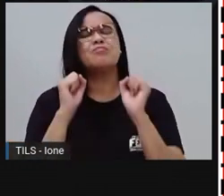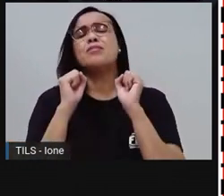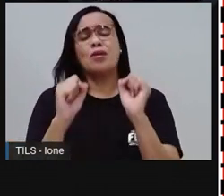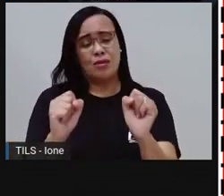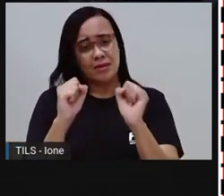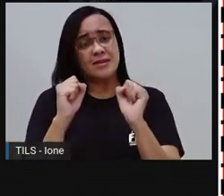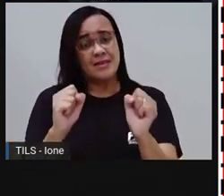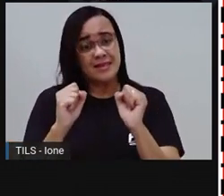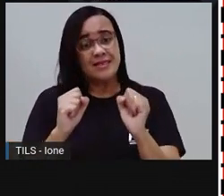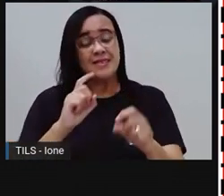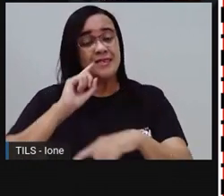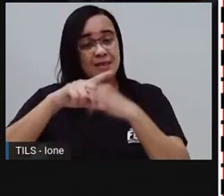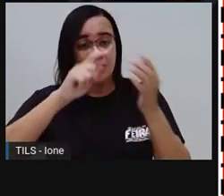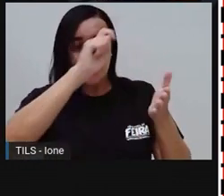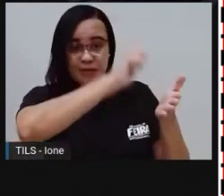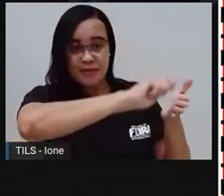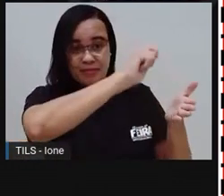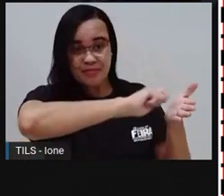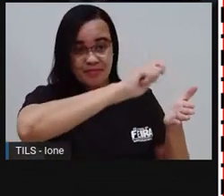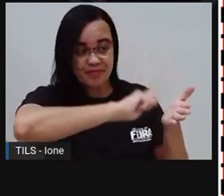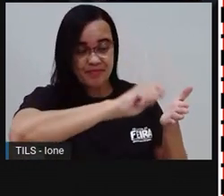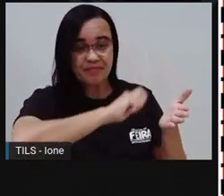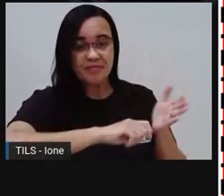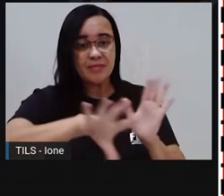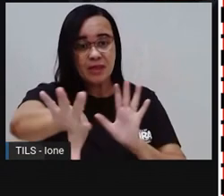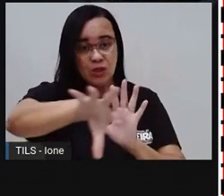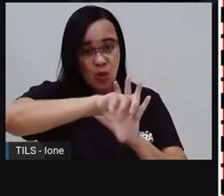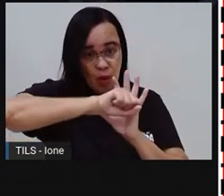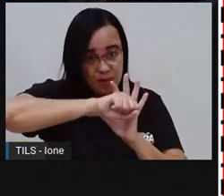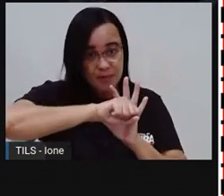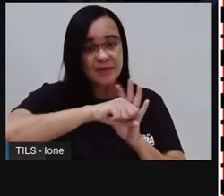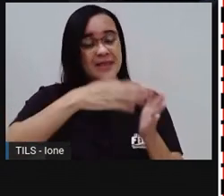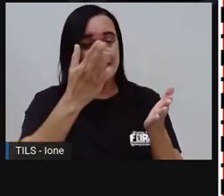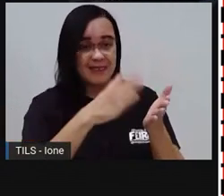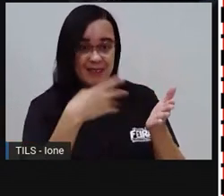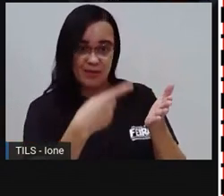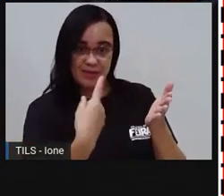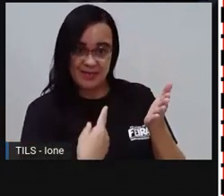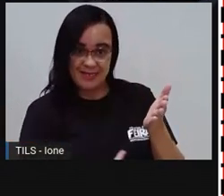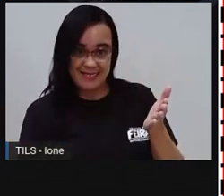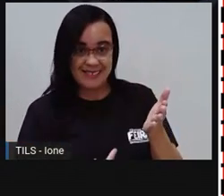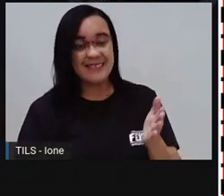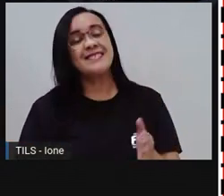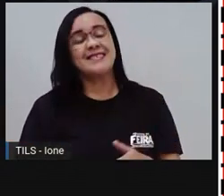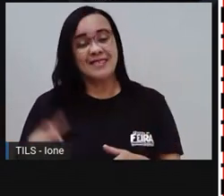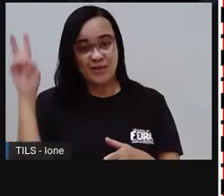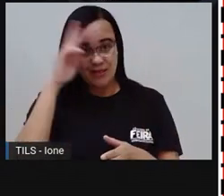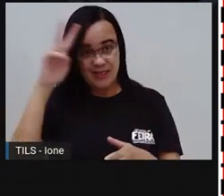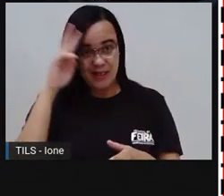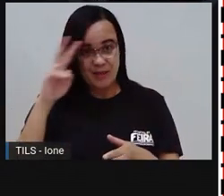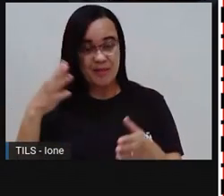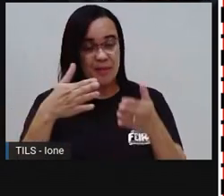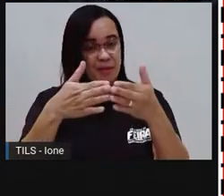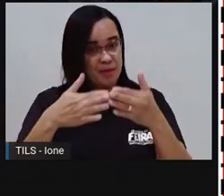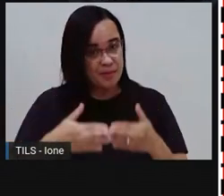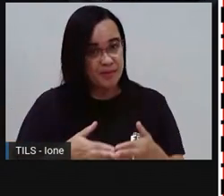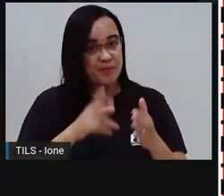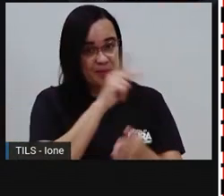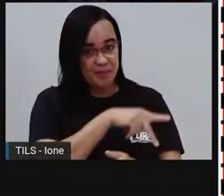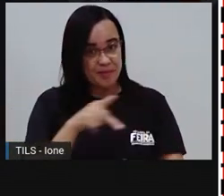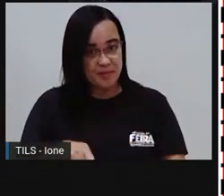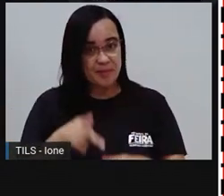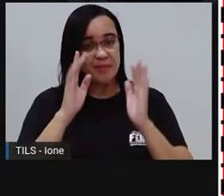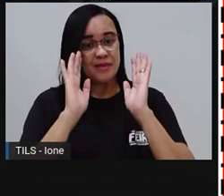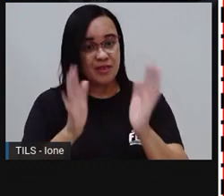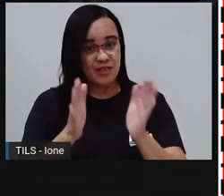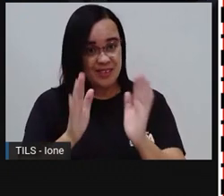vocês anotarem essa receita aí no caderno Lembram disso? Que a PRO pediu para anotar essa receita que nós iríamos